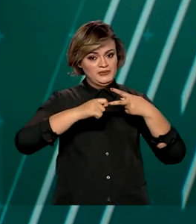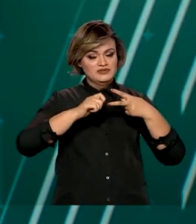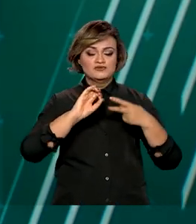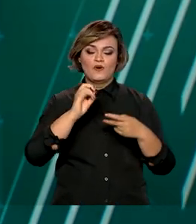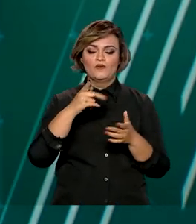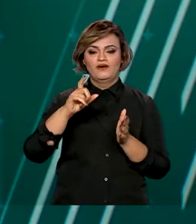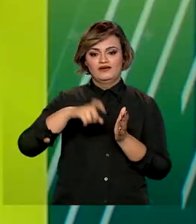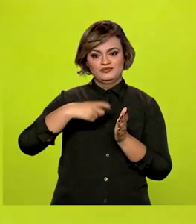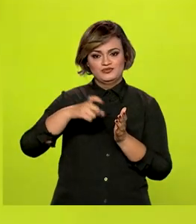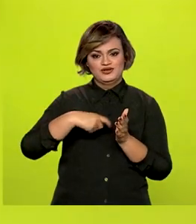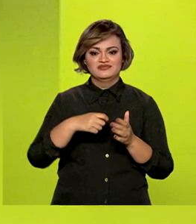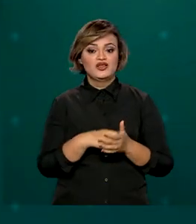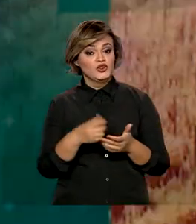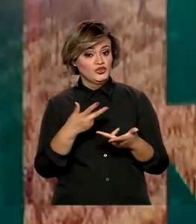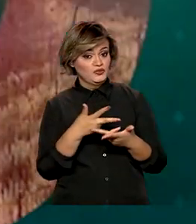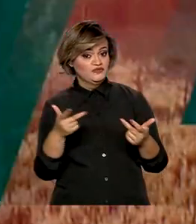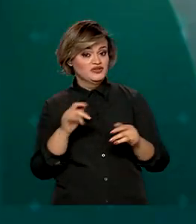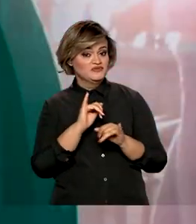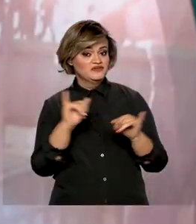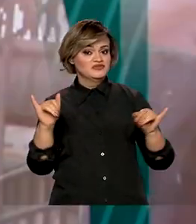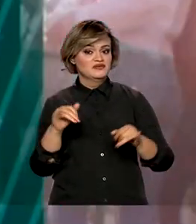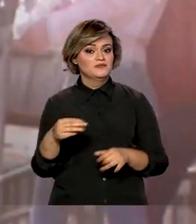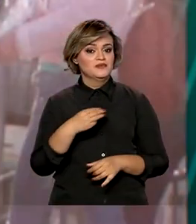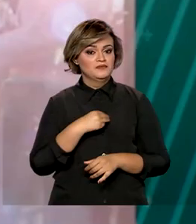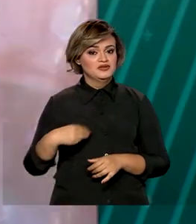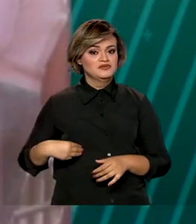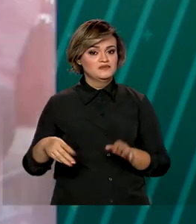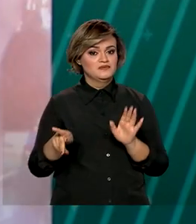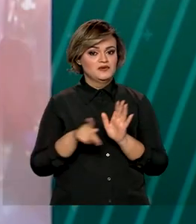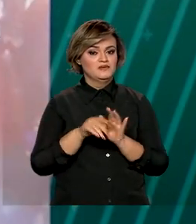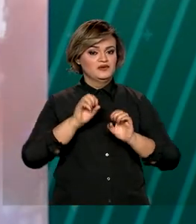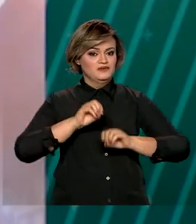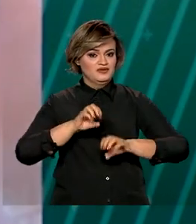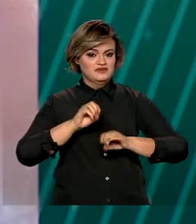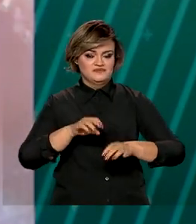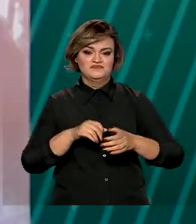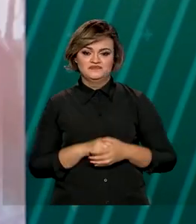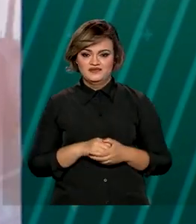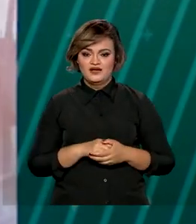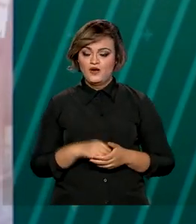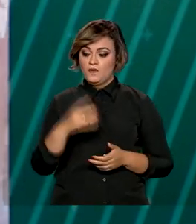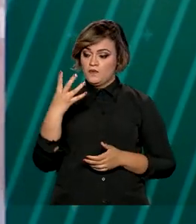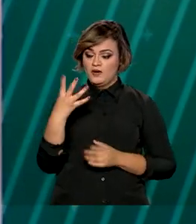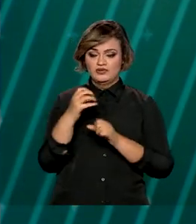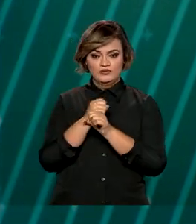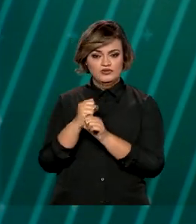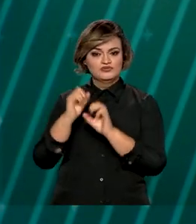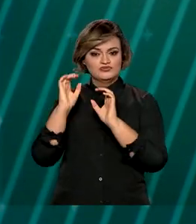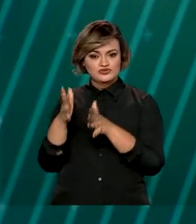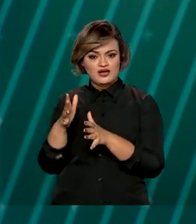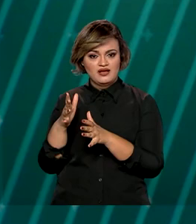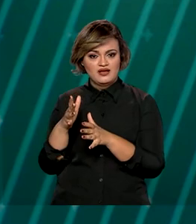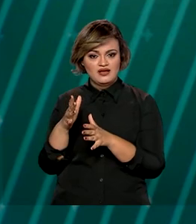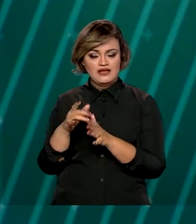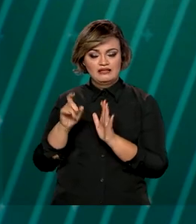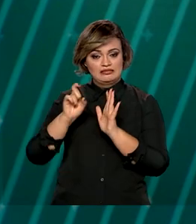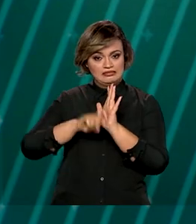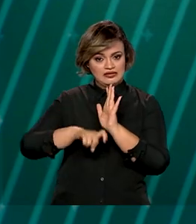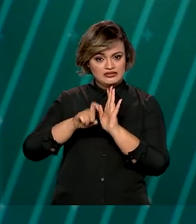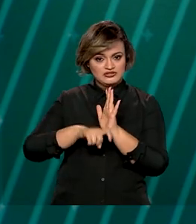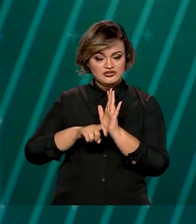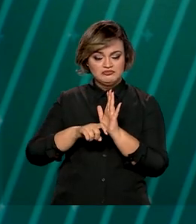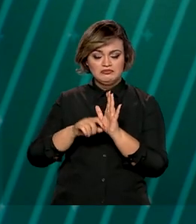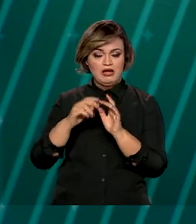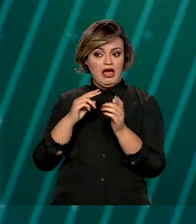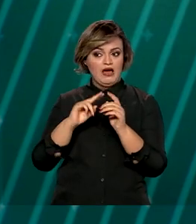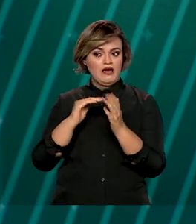cartão de crédito. A novidade foi anunciada pelo ministro da Educação, Vitor Godoy. Pelo quarto ano consecutivo, a taxa do exame não teve